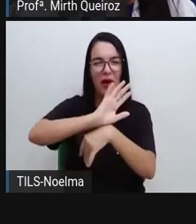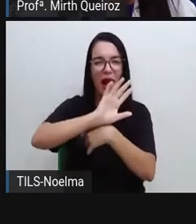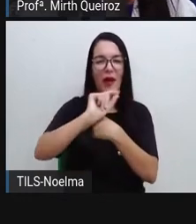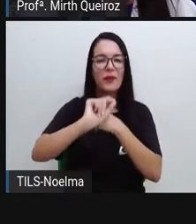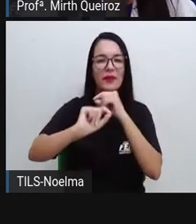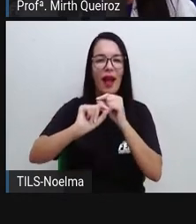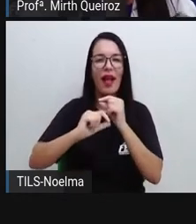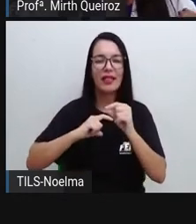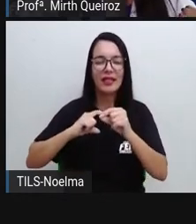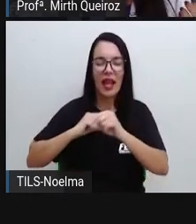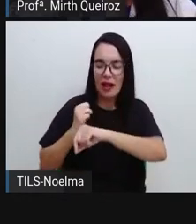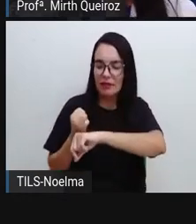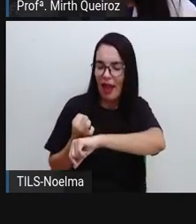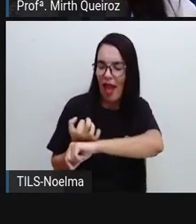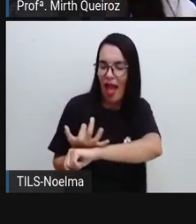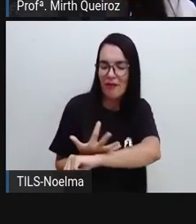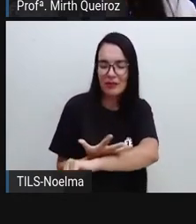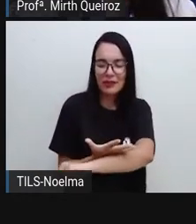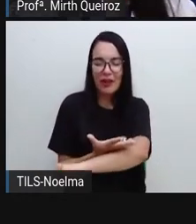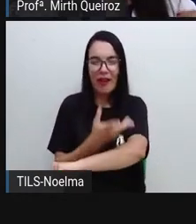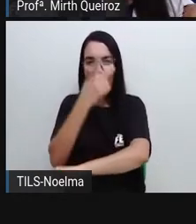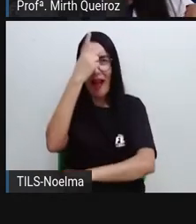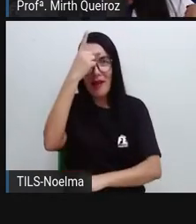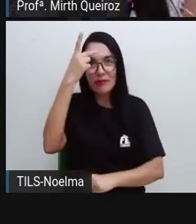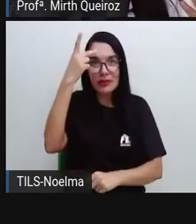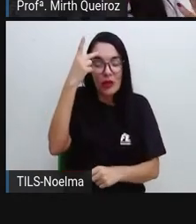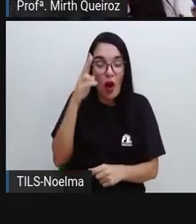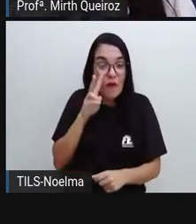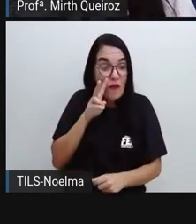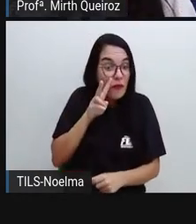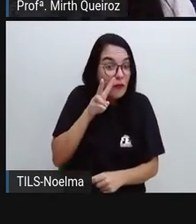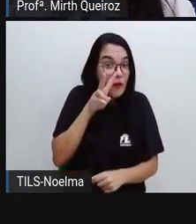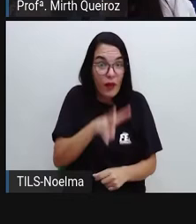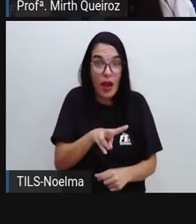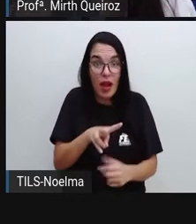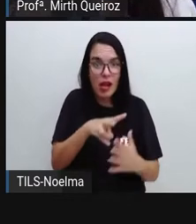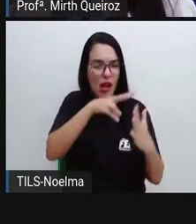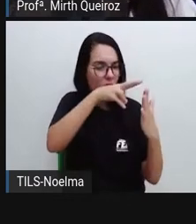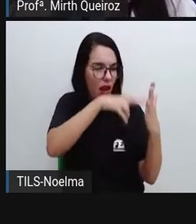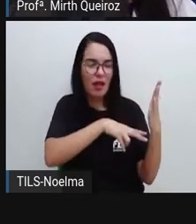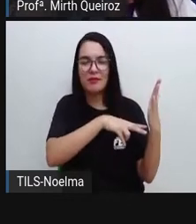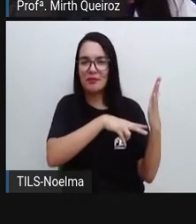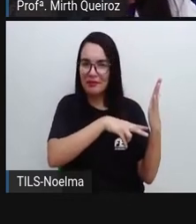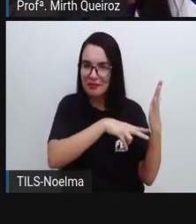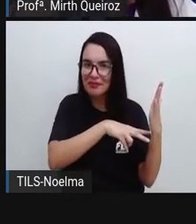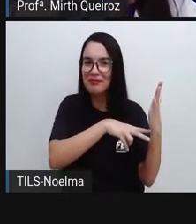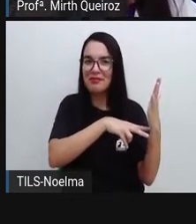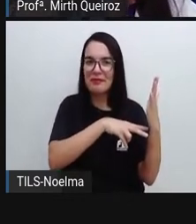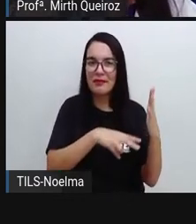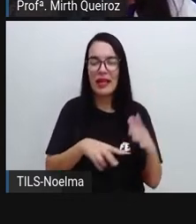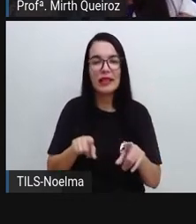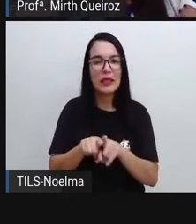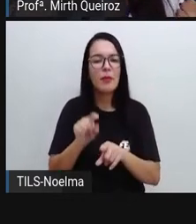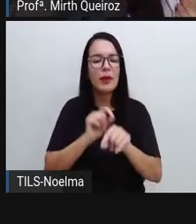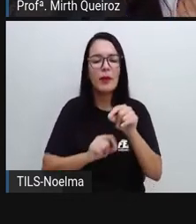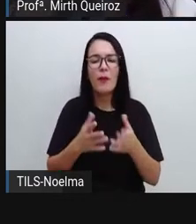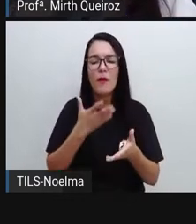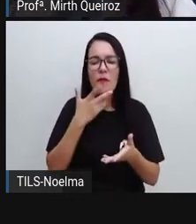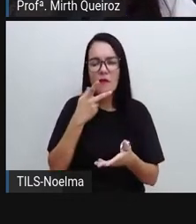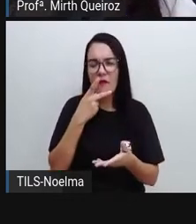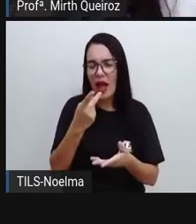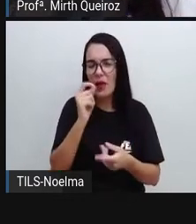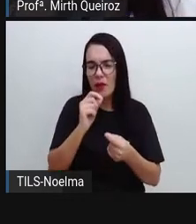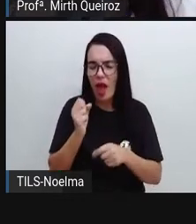Emocionar aquele que vê, emocionar aquele que lê. E quando a gente fala sobre emocionar aquele que